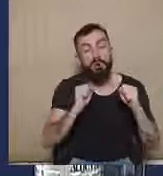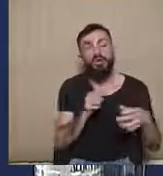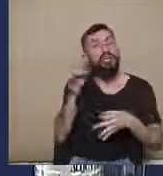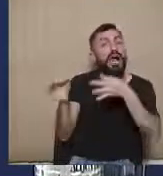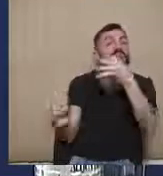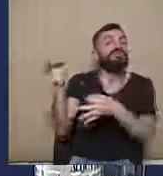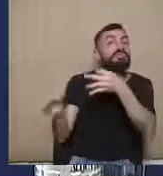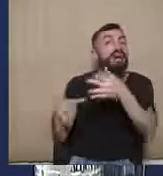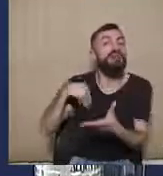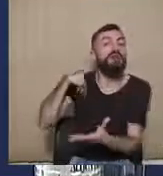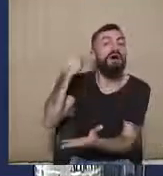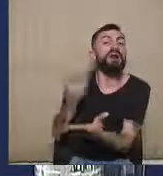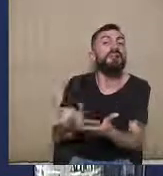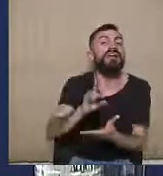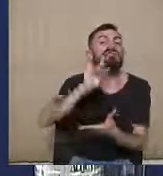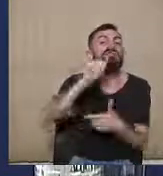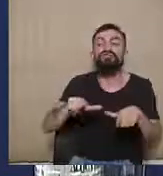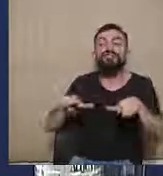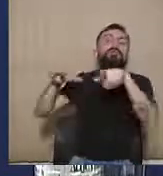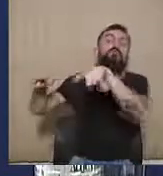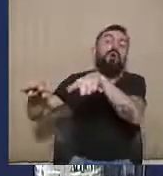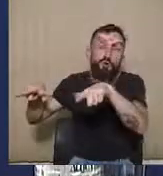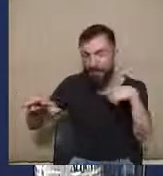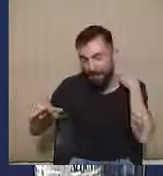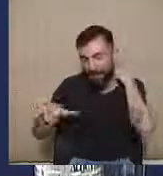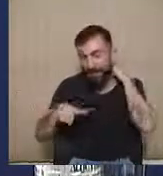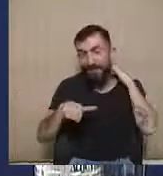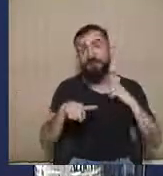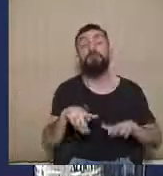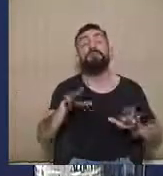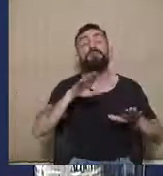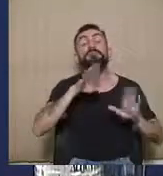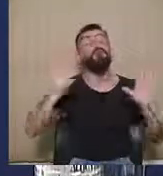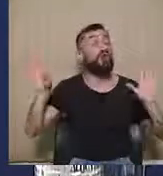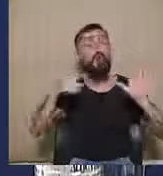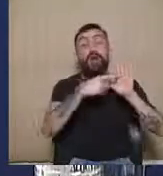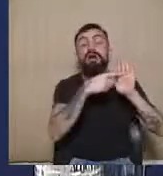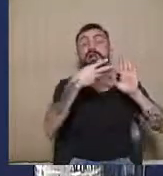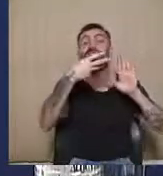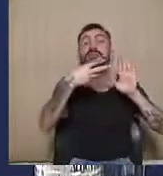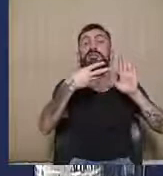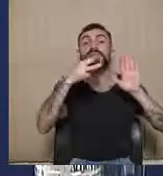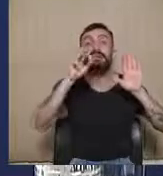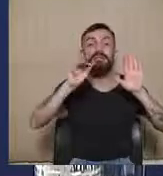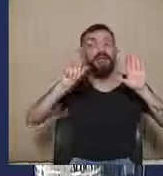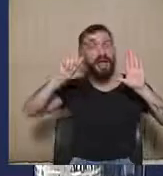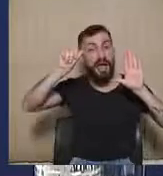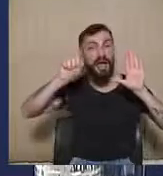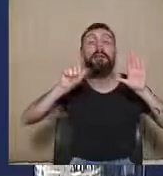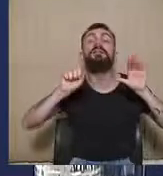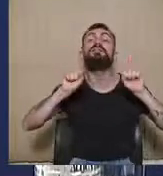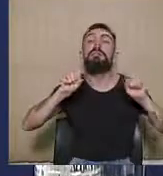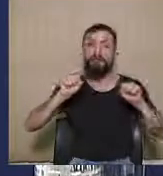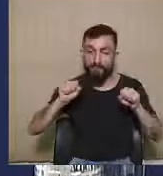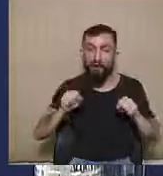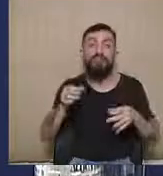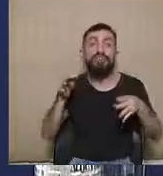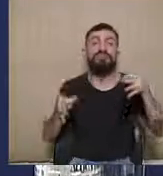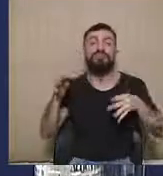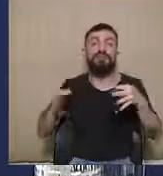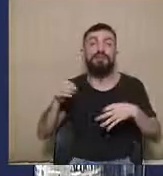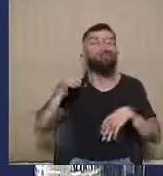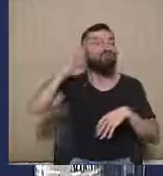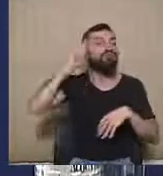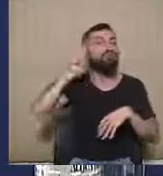às vezes, até a data da diplomação, com exceção feita para o 30A, que vai poder ser ajuizado até 15 dias depois da